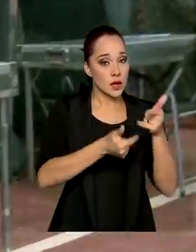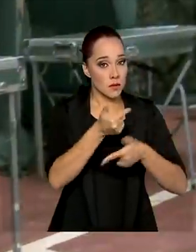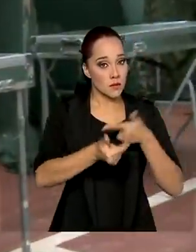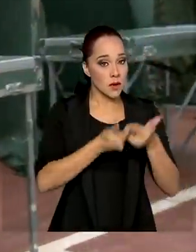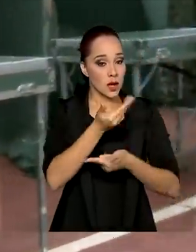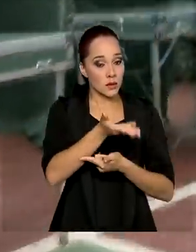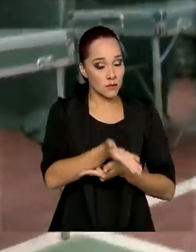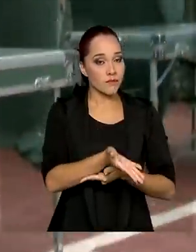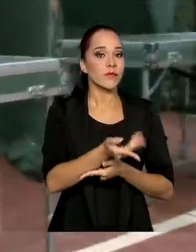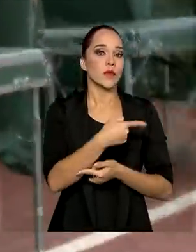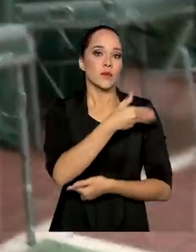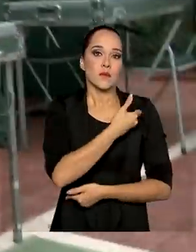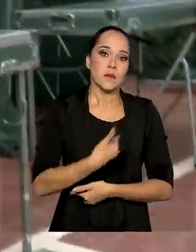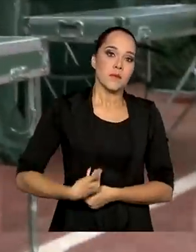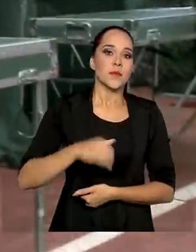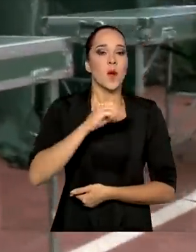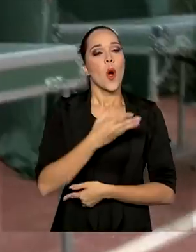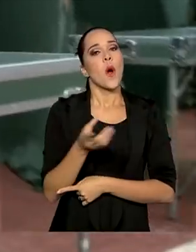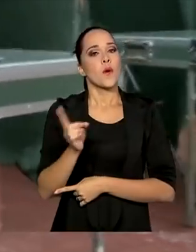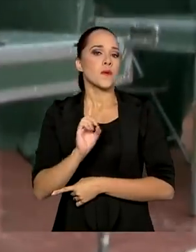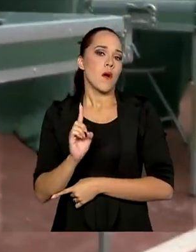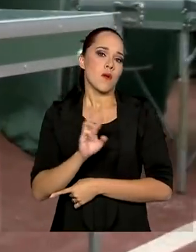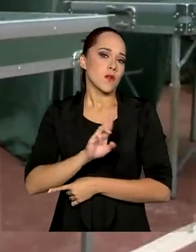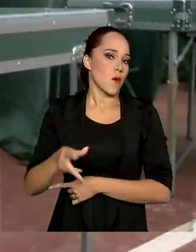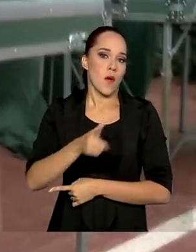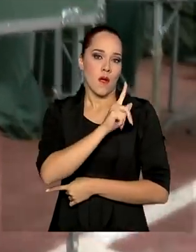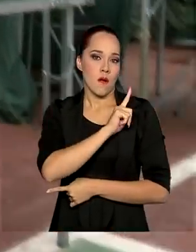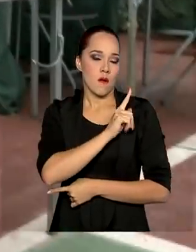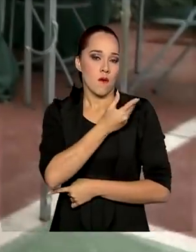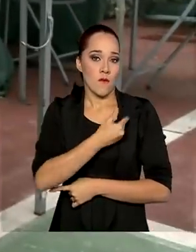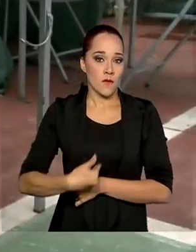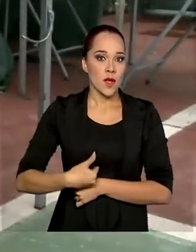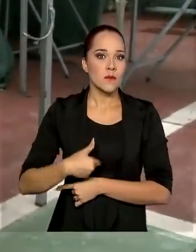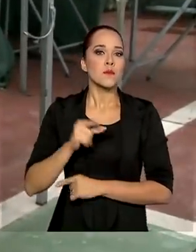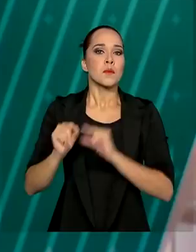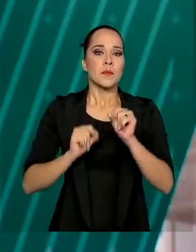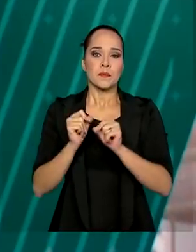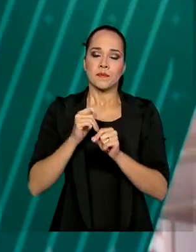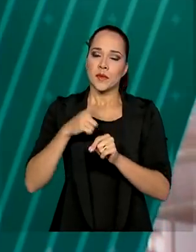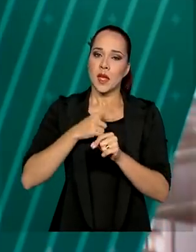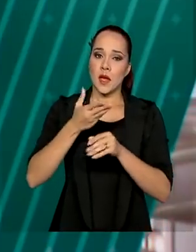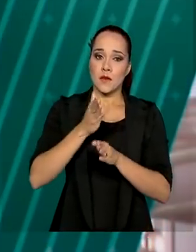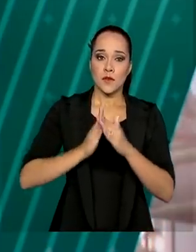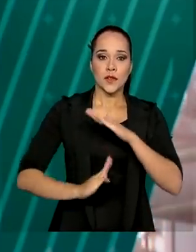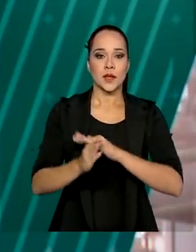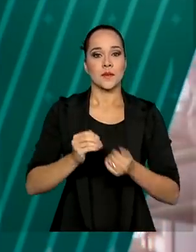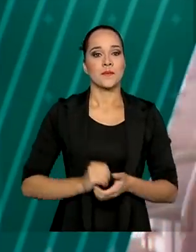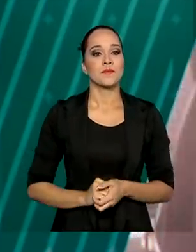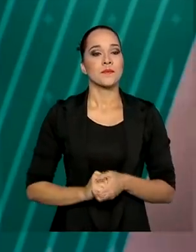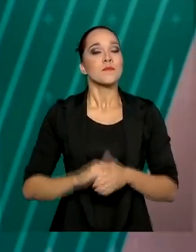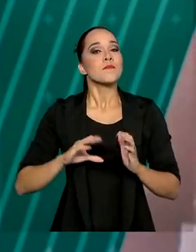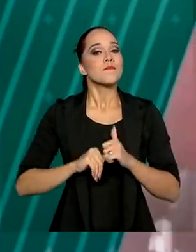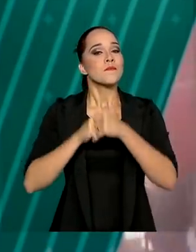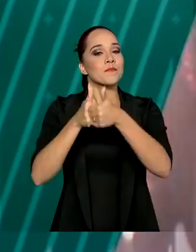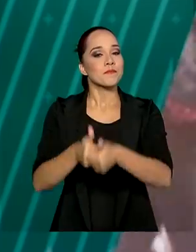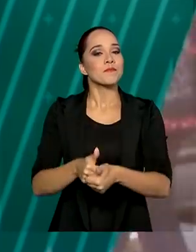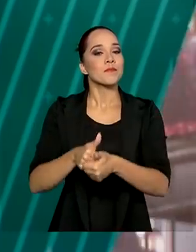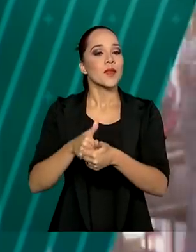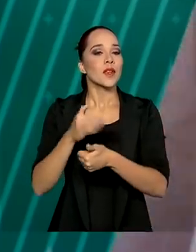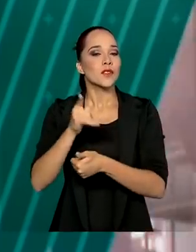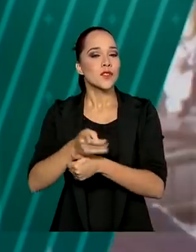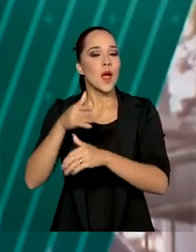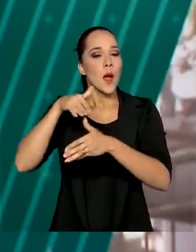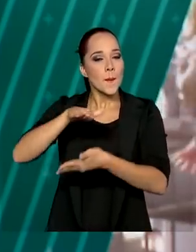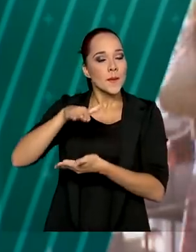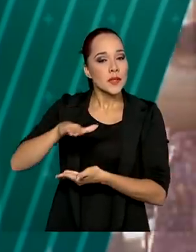Tarefa, governo ou não governamentais, que visam ordenar a fronteira. A Companhia de Entrepostos e